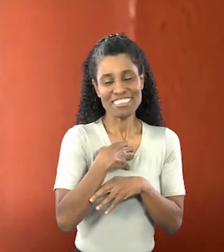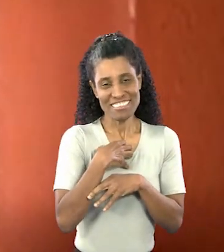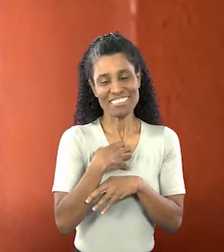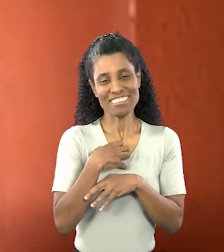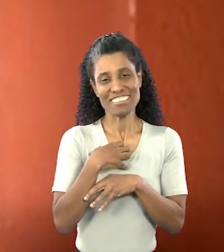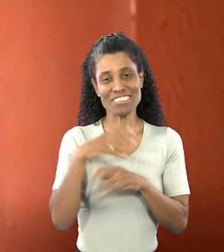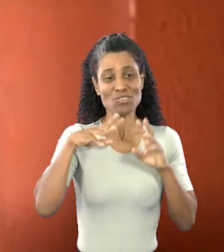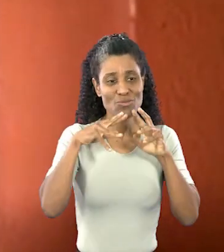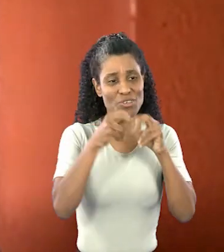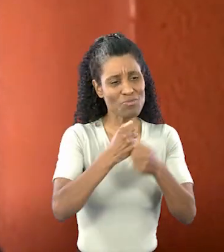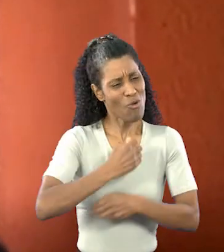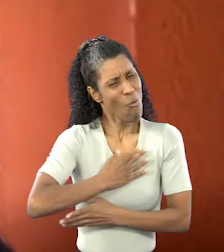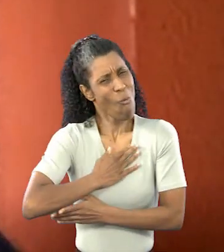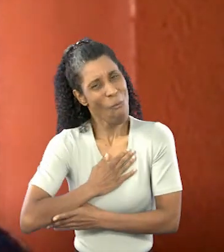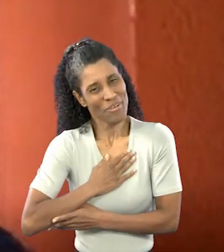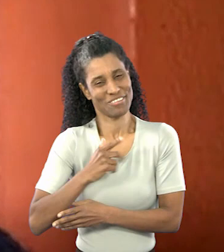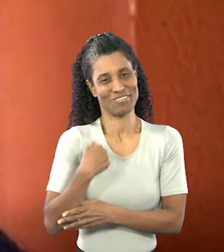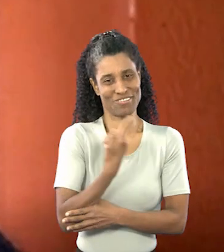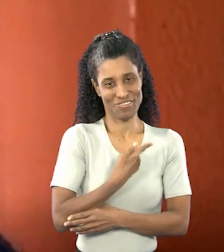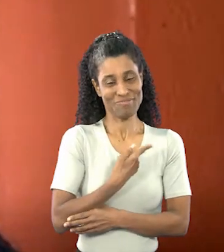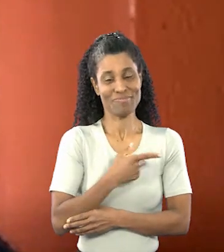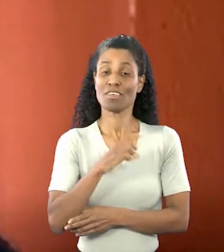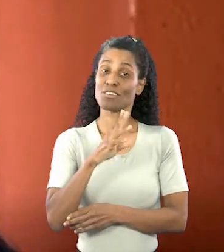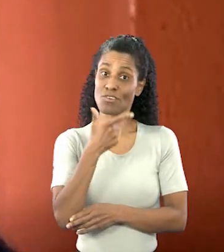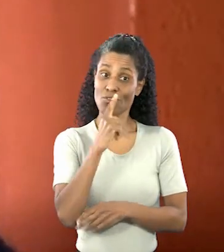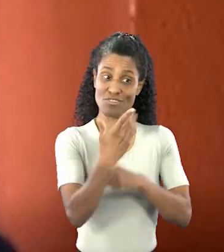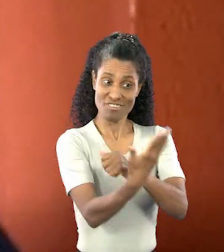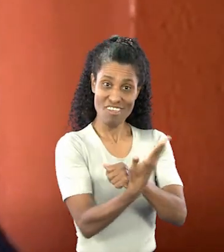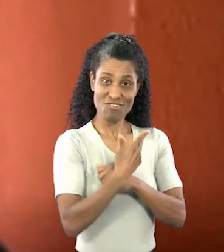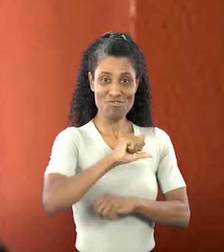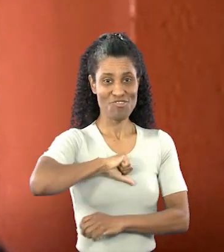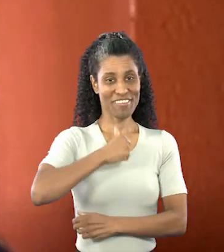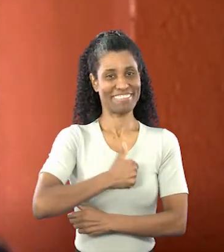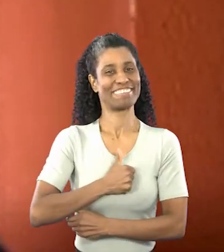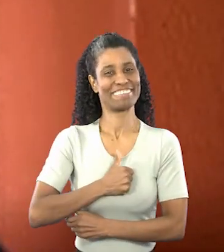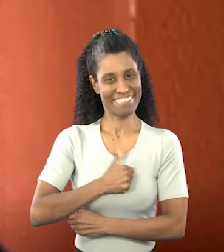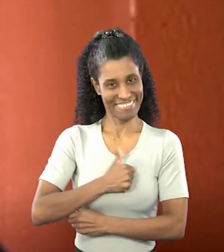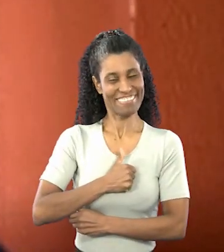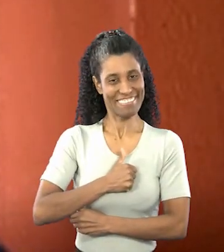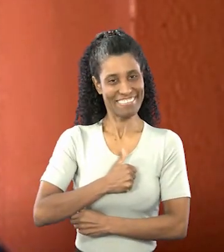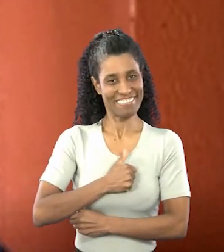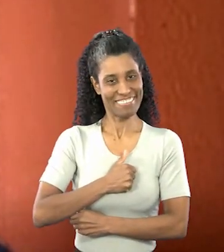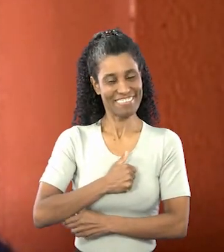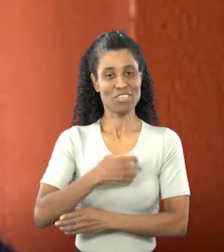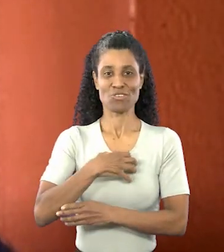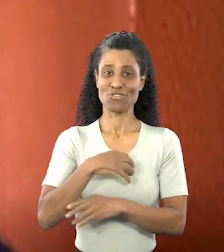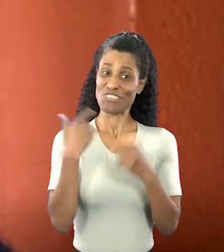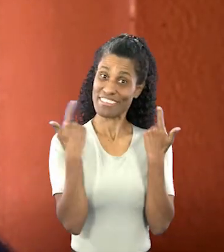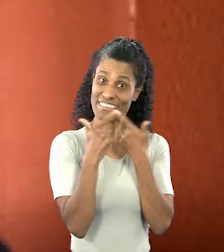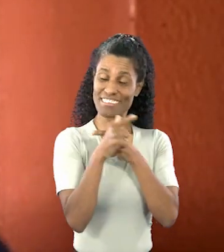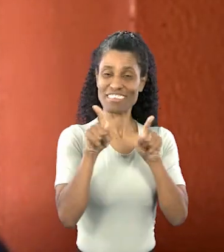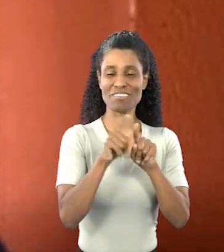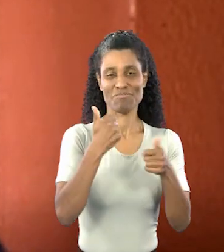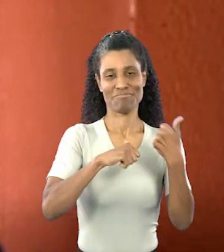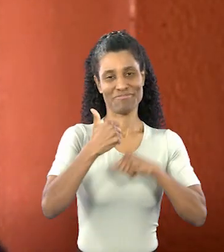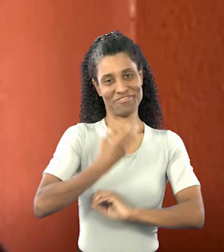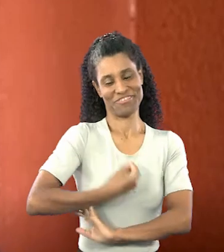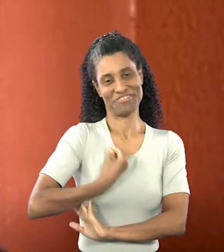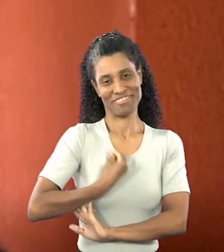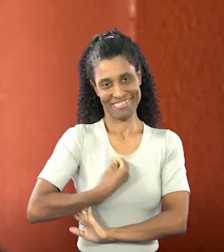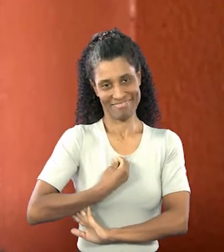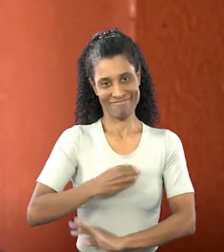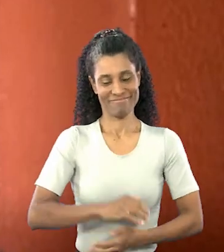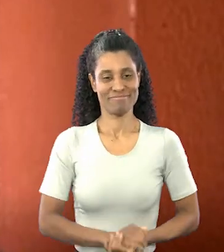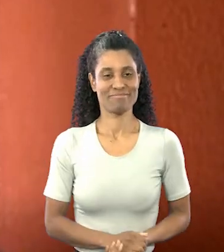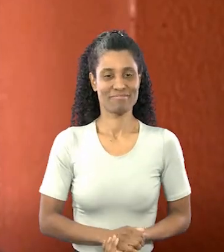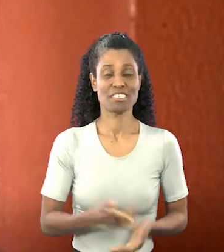necessário para esses pets, e isso só tem a contribuir para a nossa autoestima, para o nosso estado de humor e para